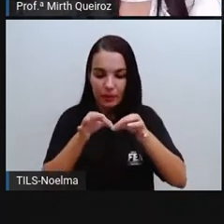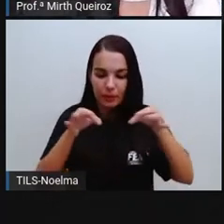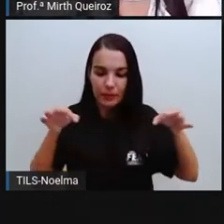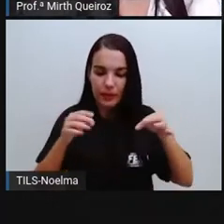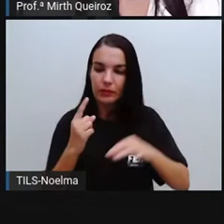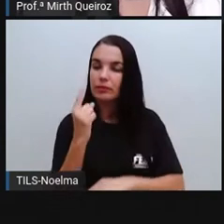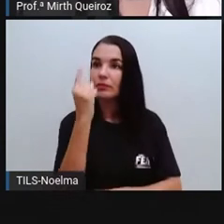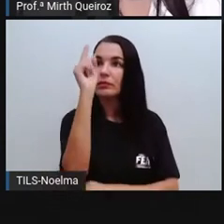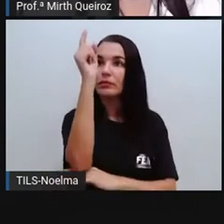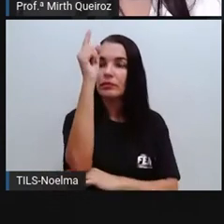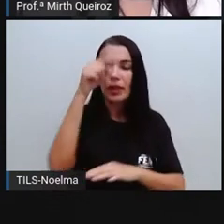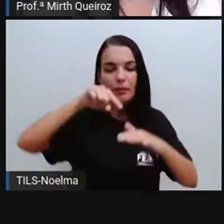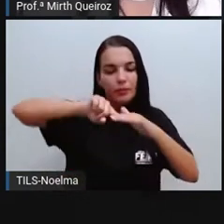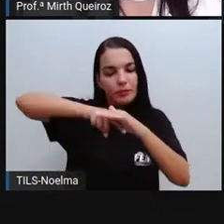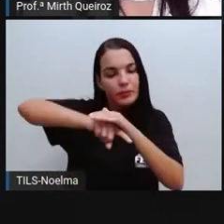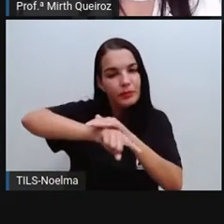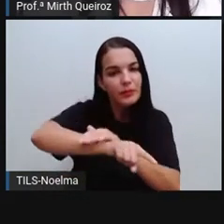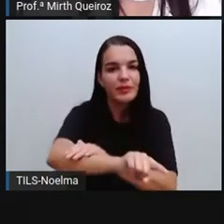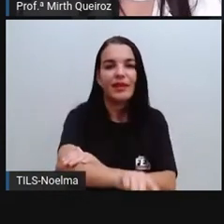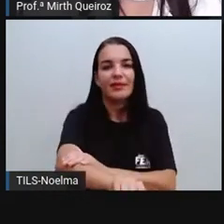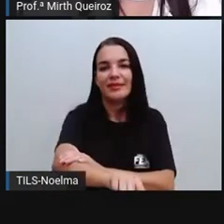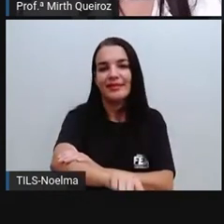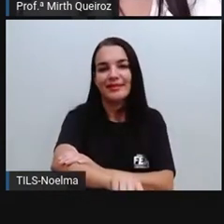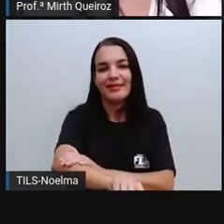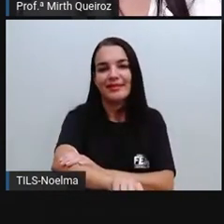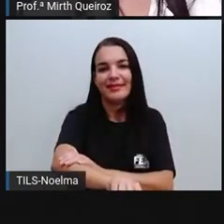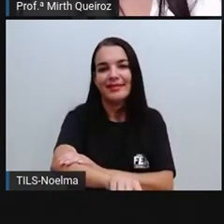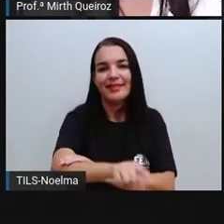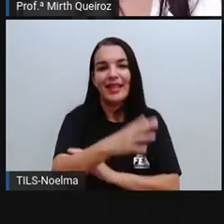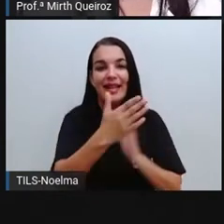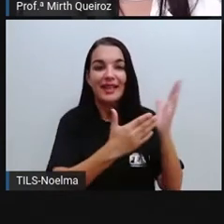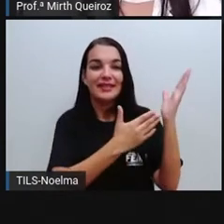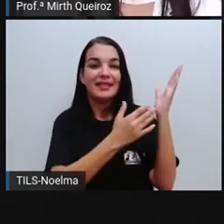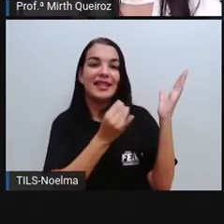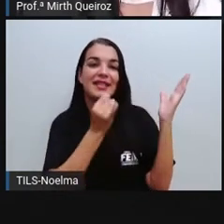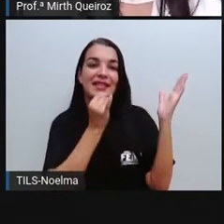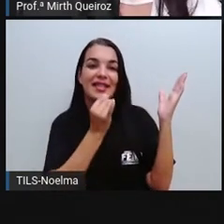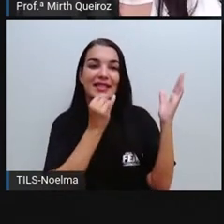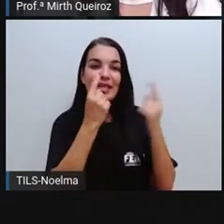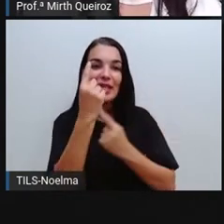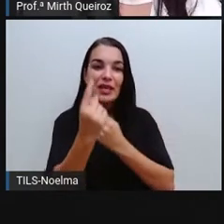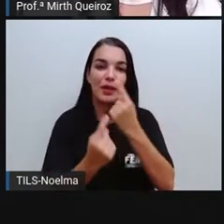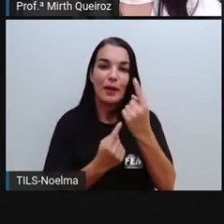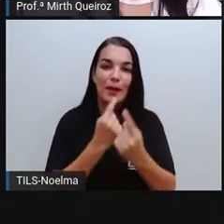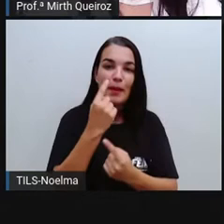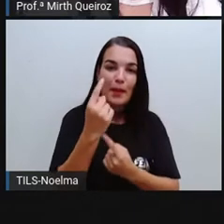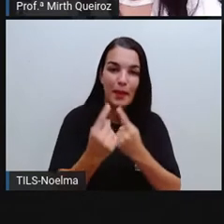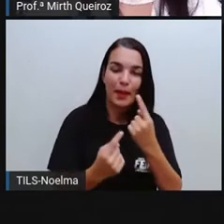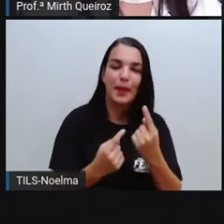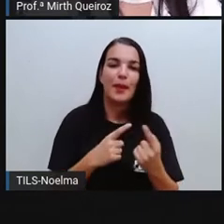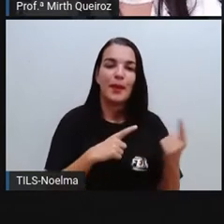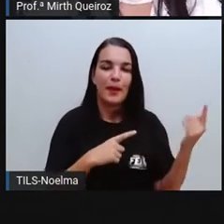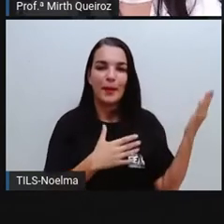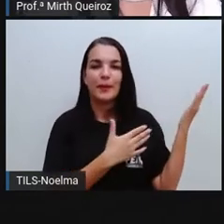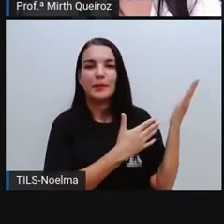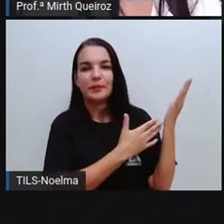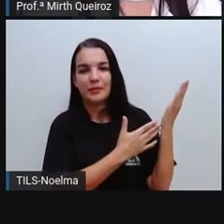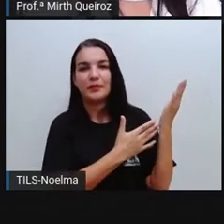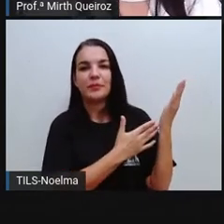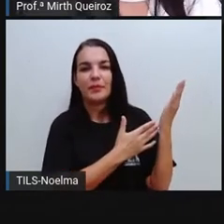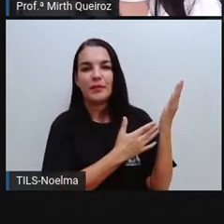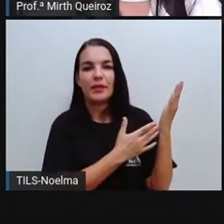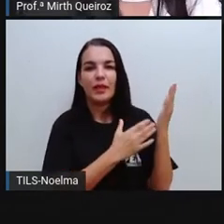largura e profundidade. E aqui a gente tem alguns exemplos de sólidos geométricos, né?